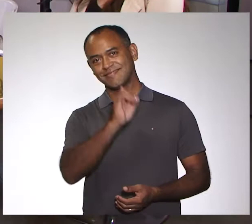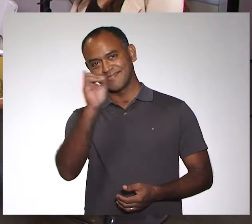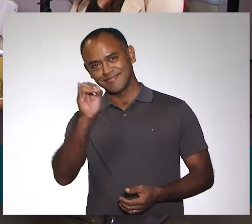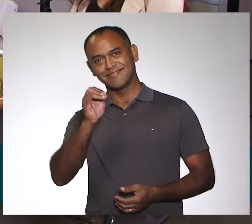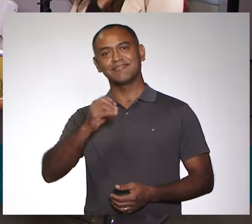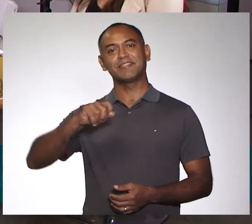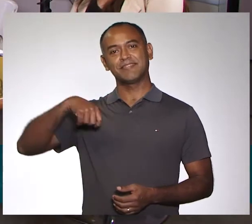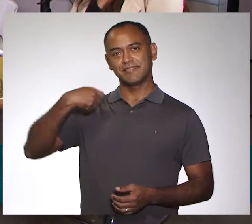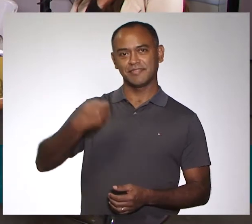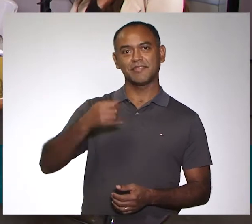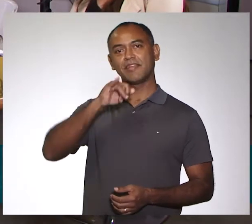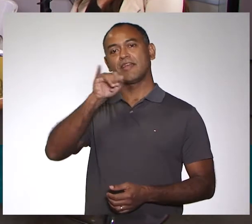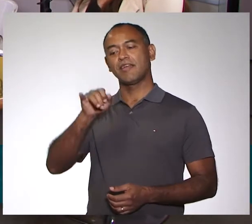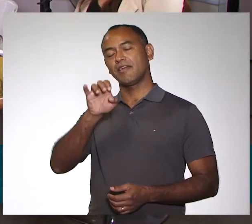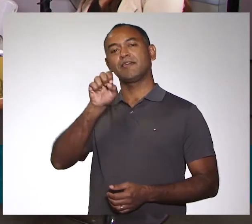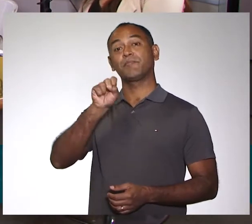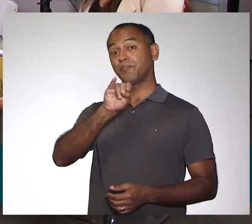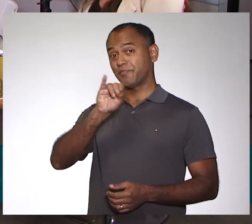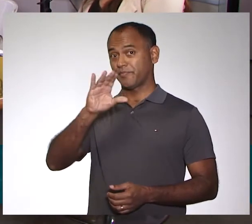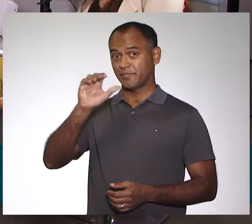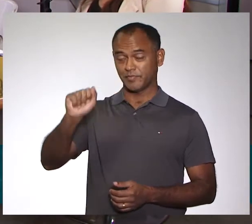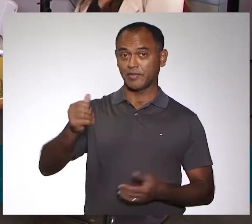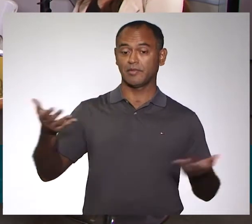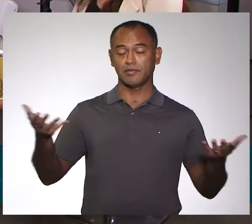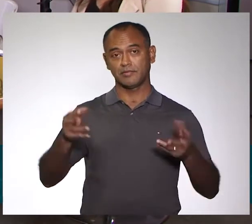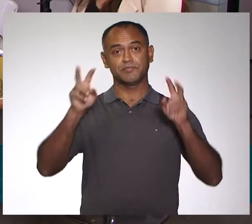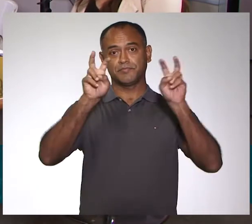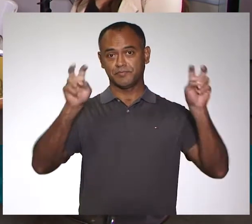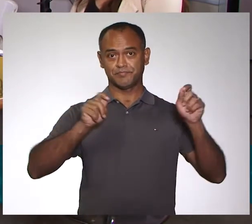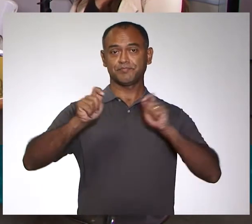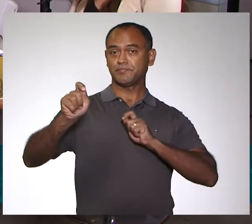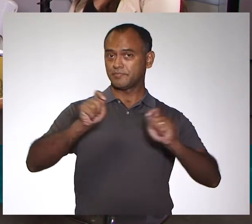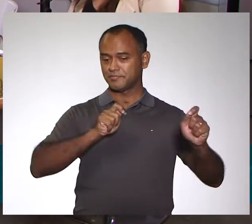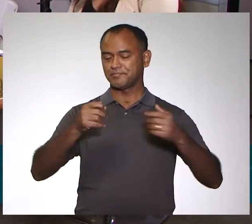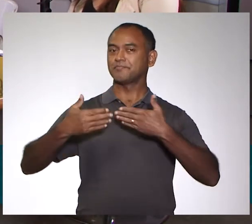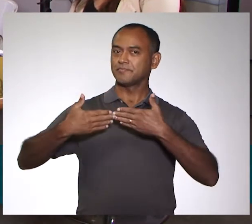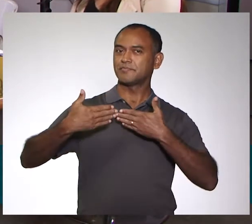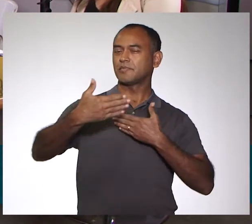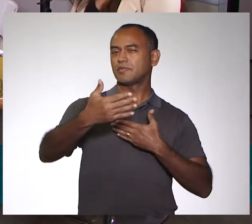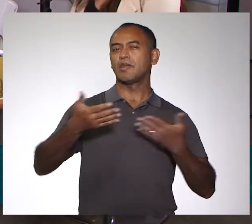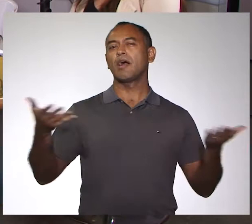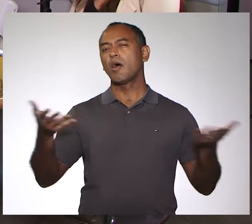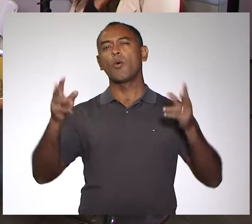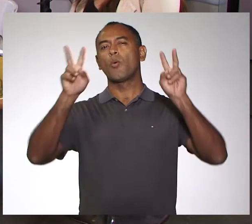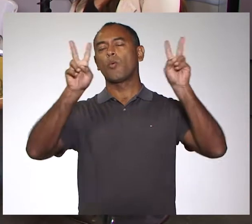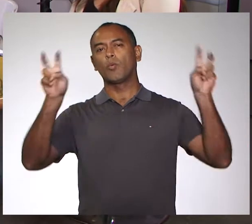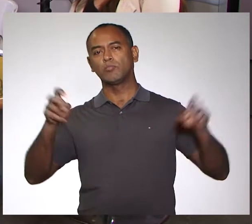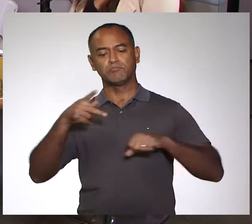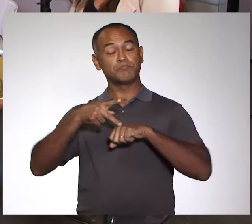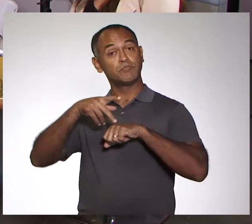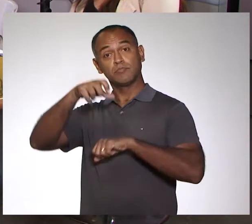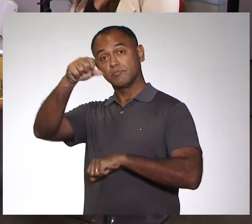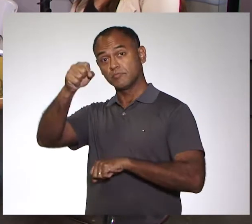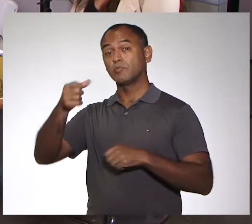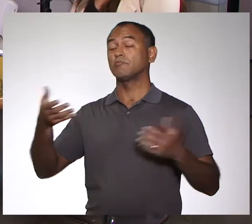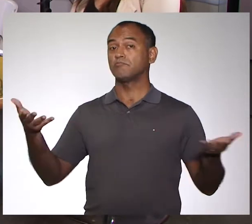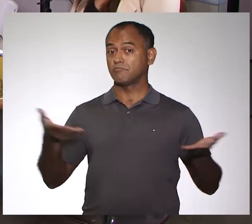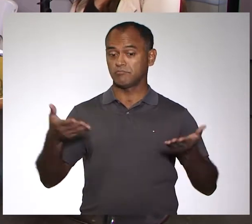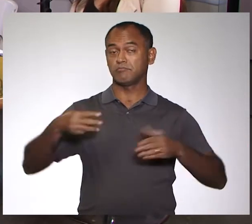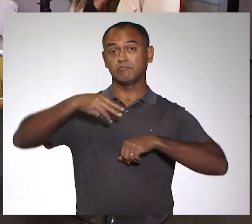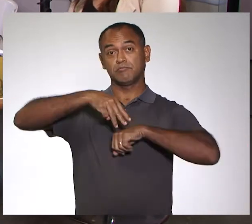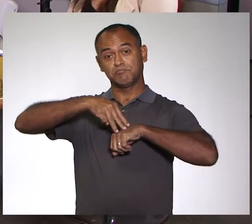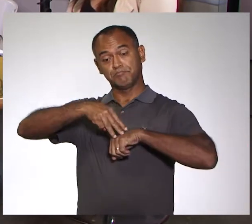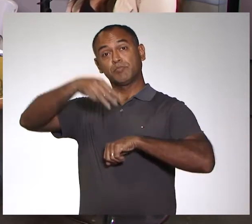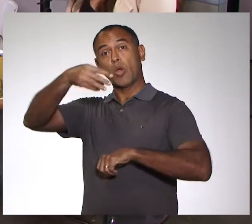Olá, eu sou Jérsica Nascimento, o assunto a gestão está começando e o nosso tema de hoje é pós-graduação. Está